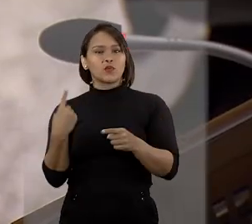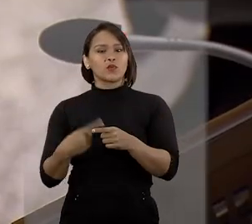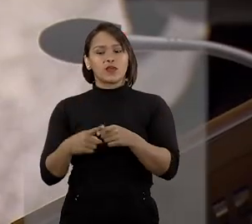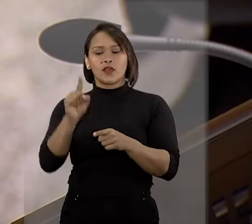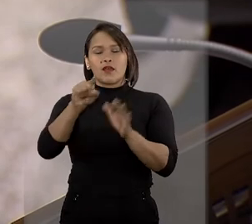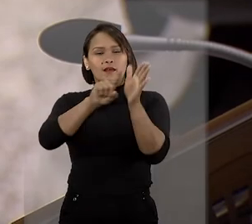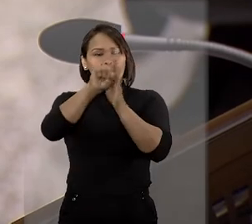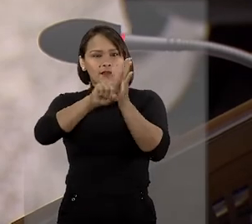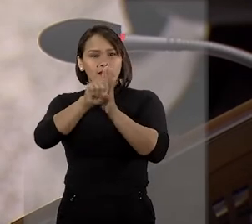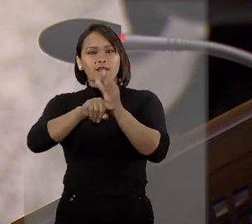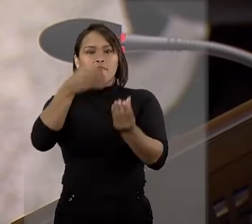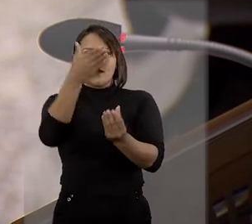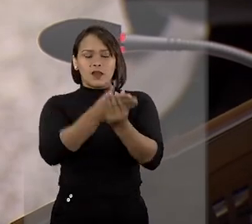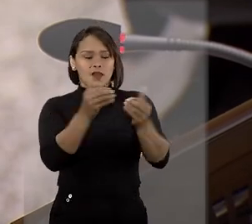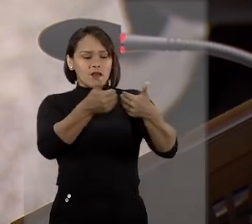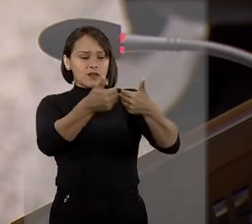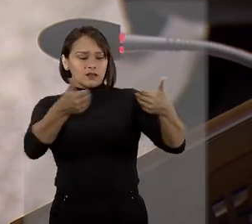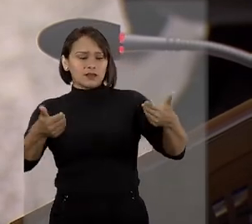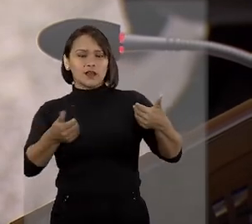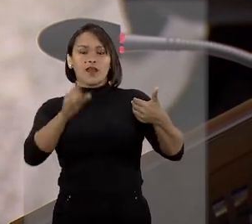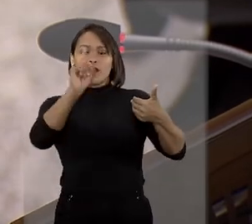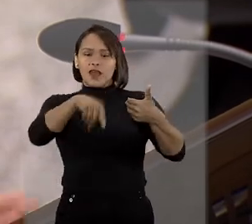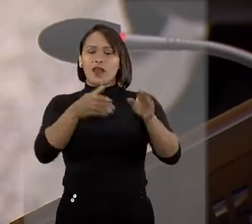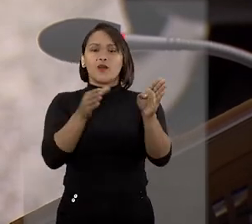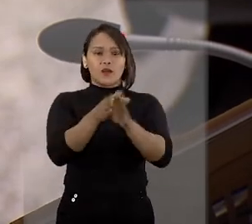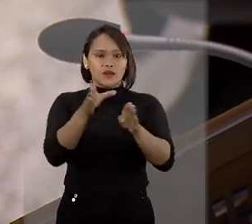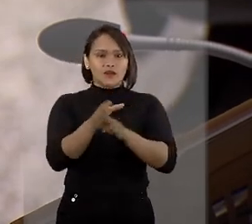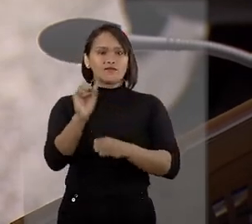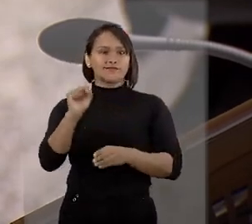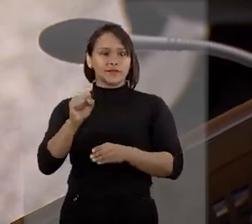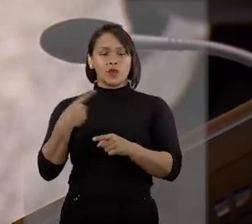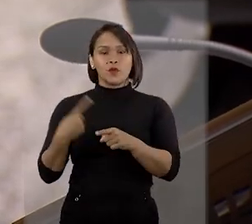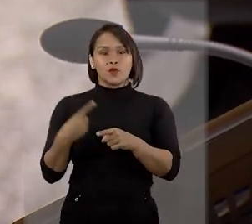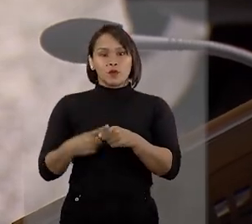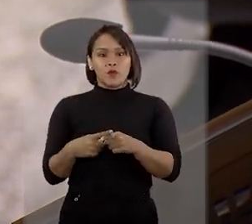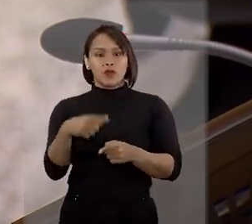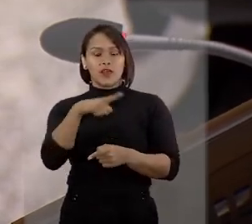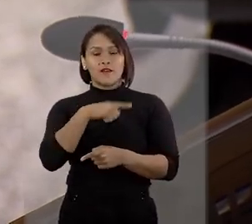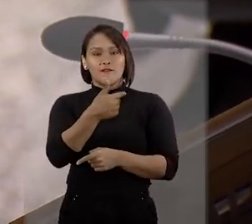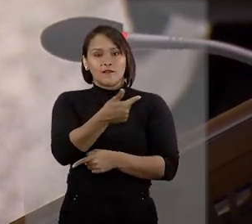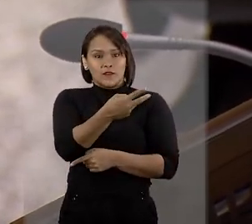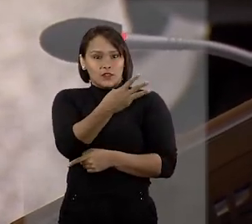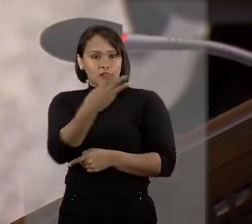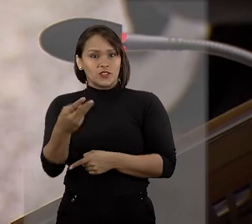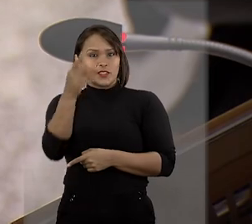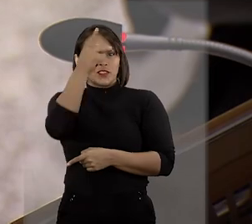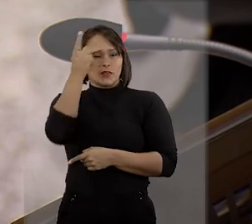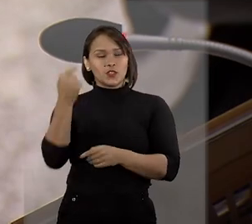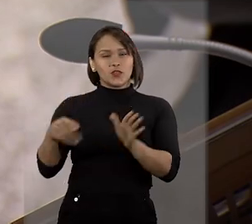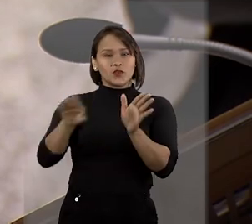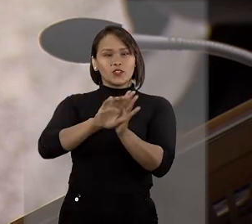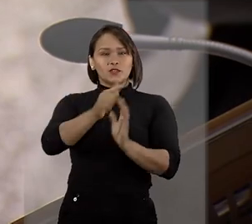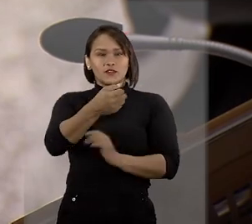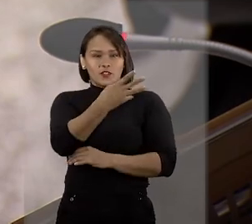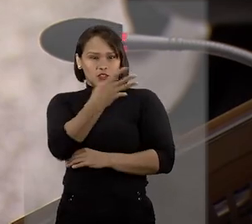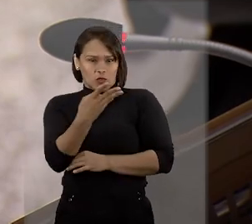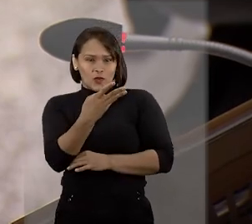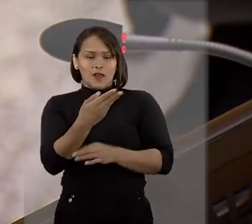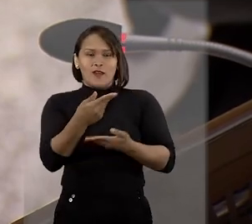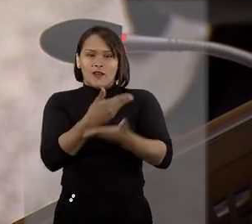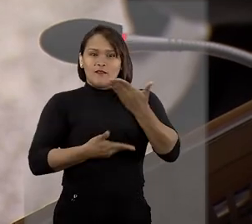explicou que no caso analisado, o desmembramento é recomendável, tendo em vista que 23 dos 24